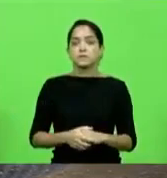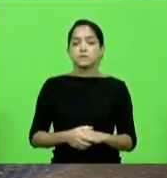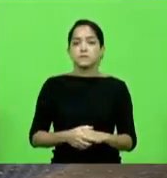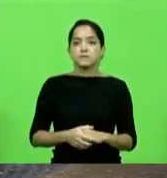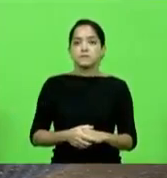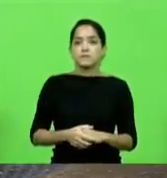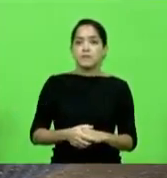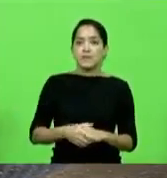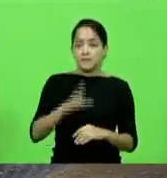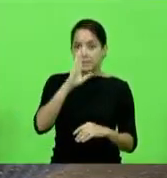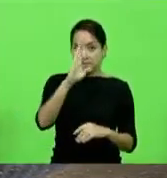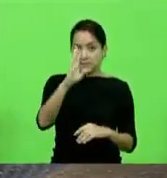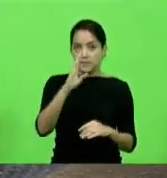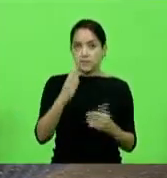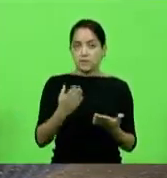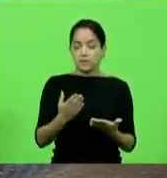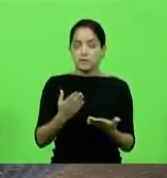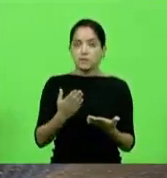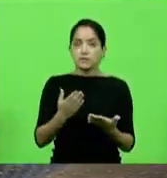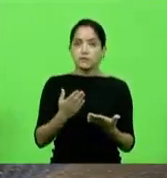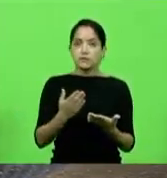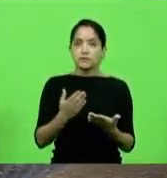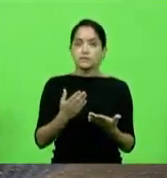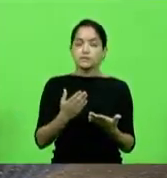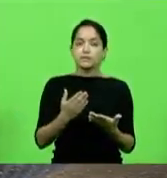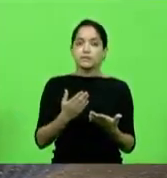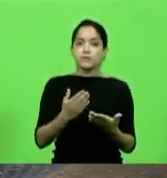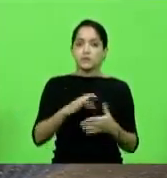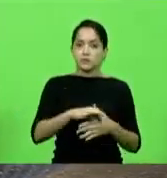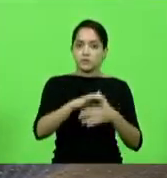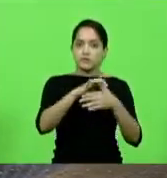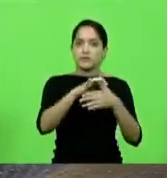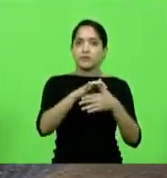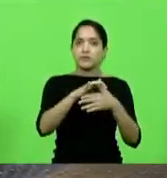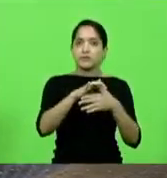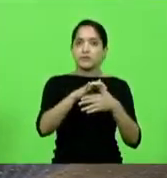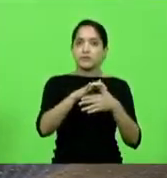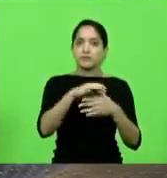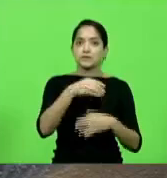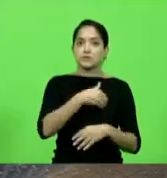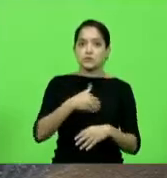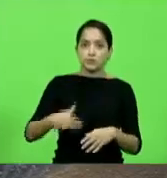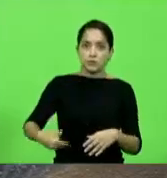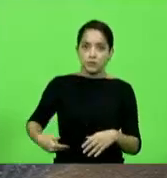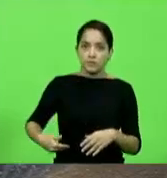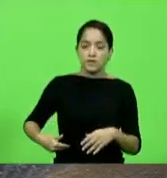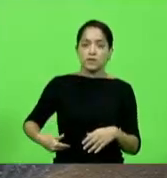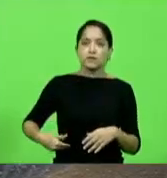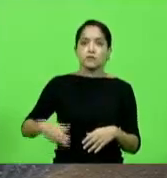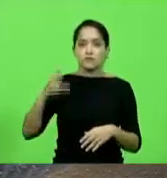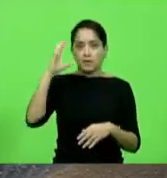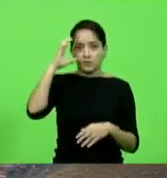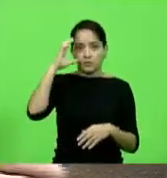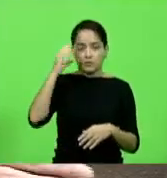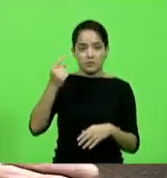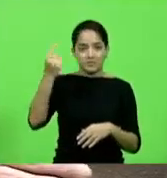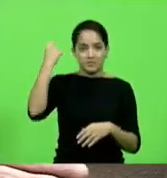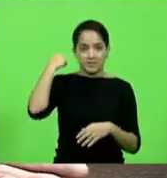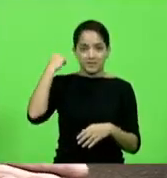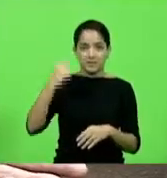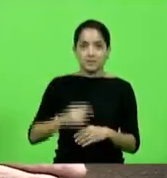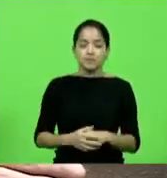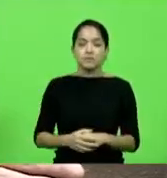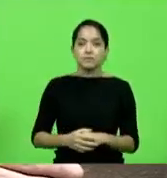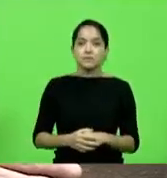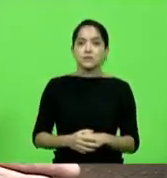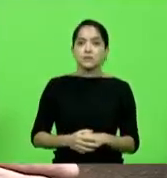principalmente quando estive na liderança do governo então Raimundo Colombo consegui